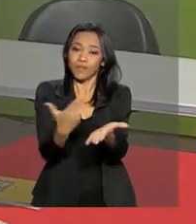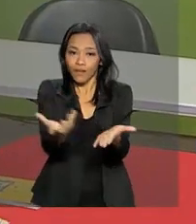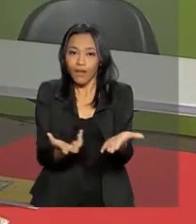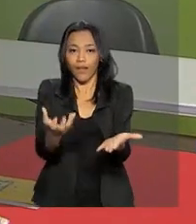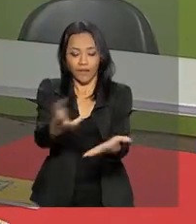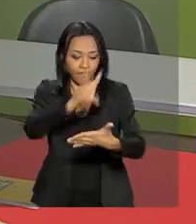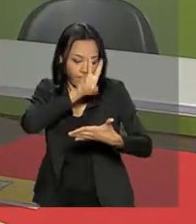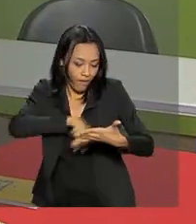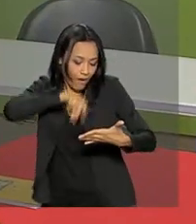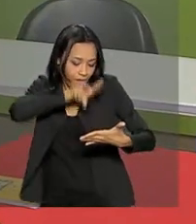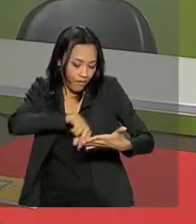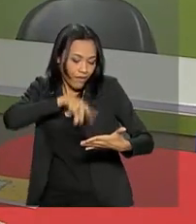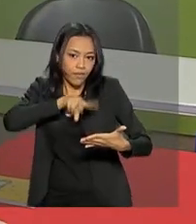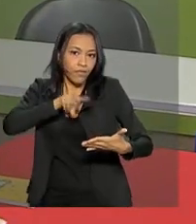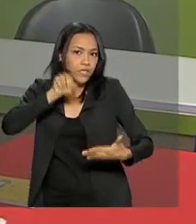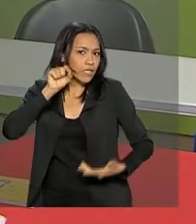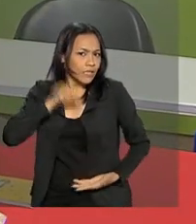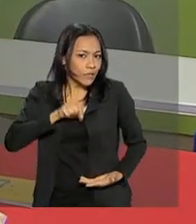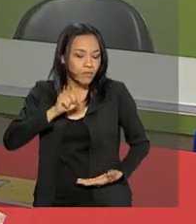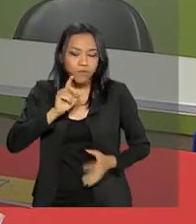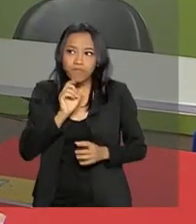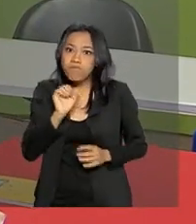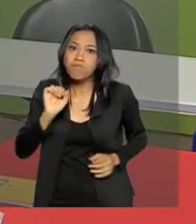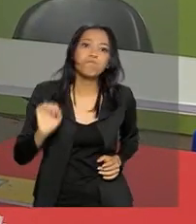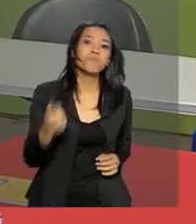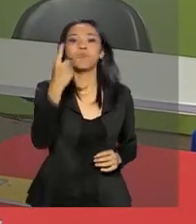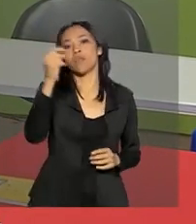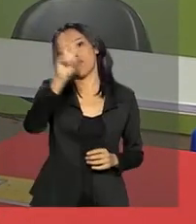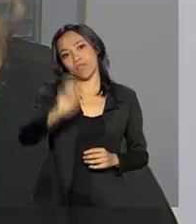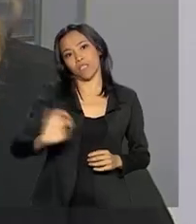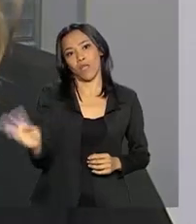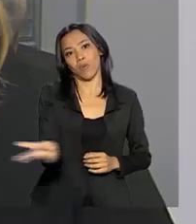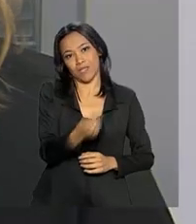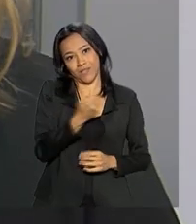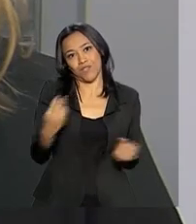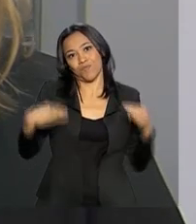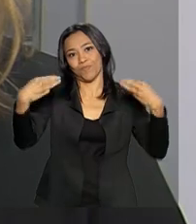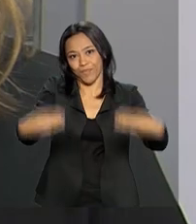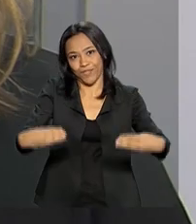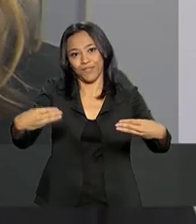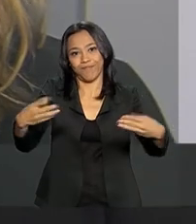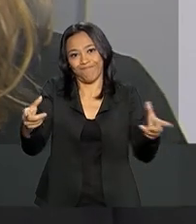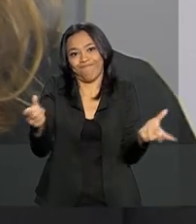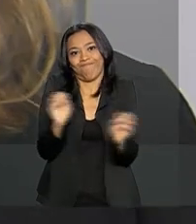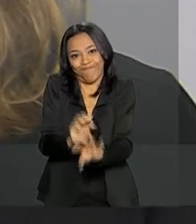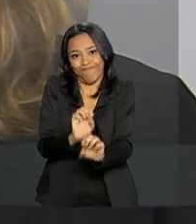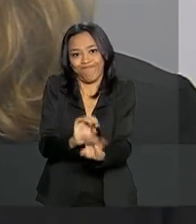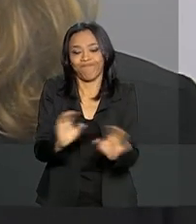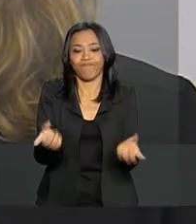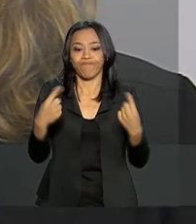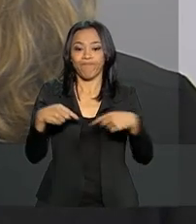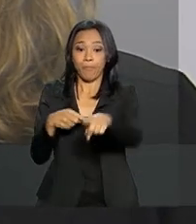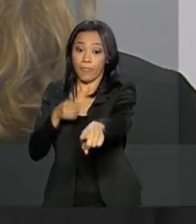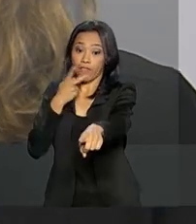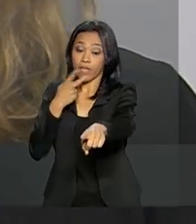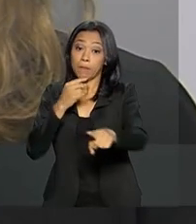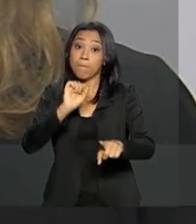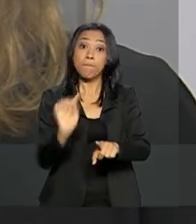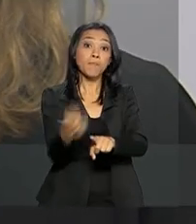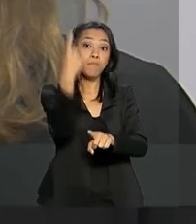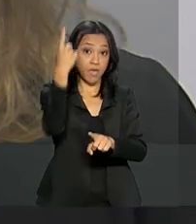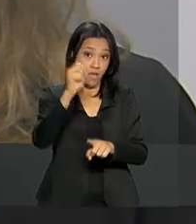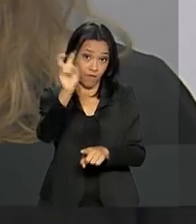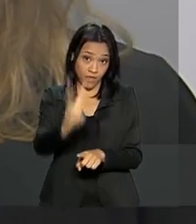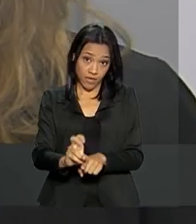receber. Uma iniciativa inédita do Ministério da Educação. É a primeira vez que as obras literárias estão no